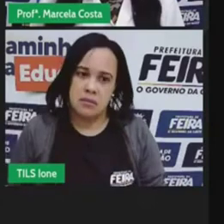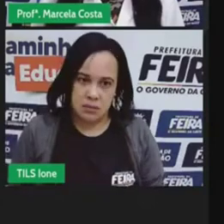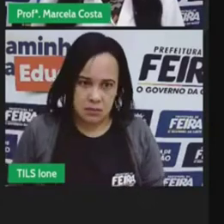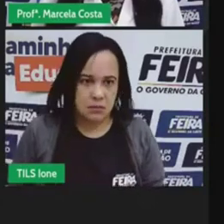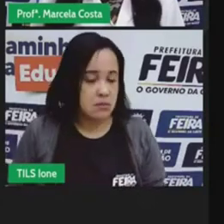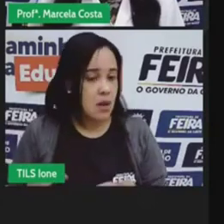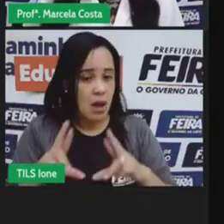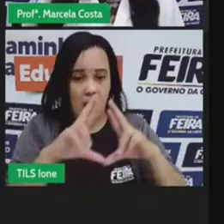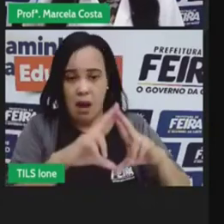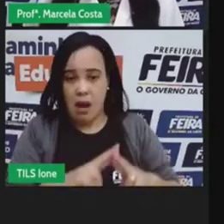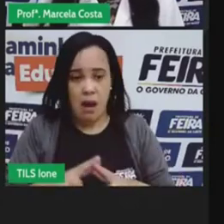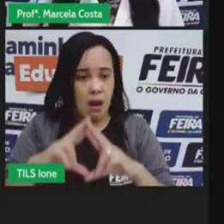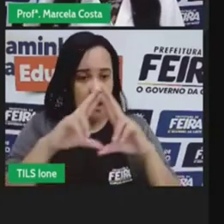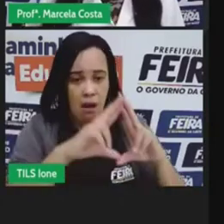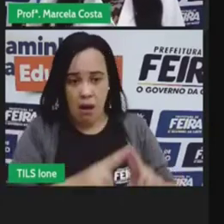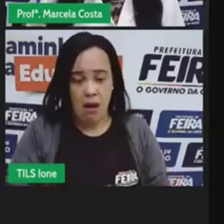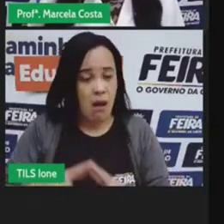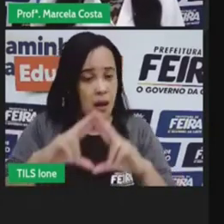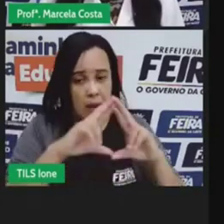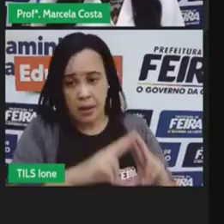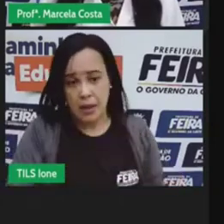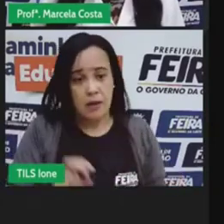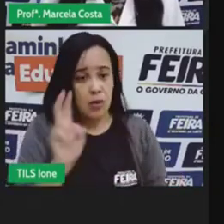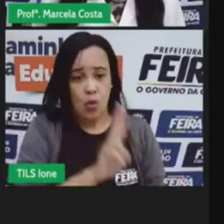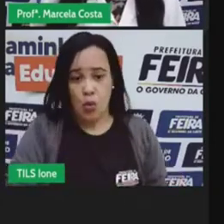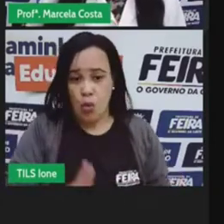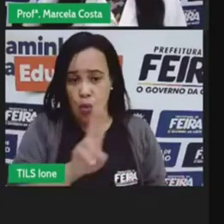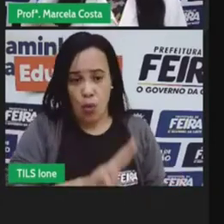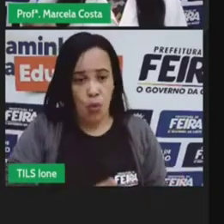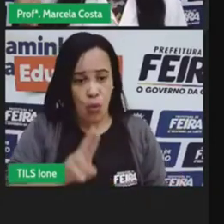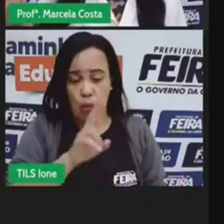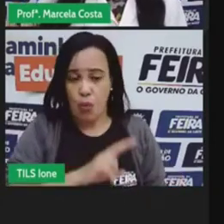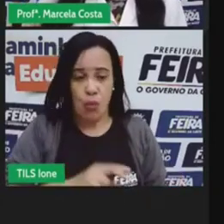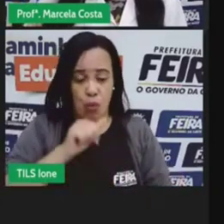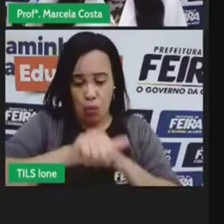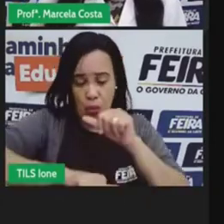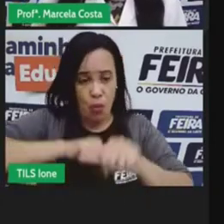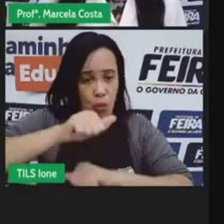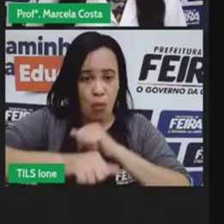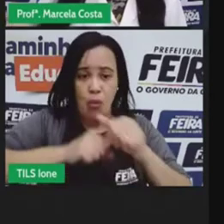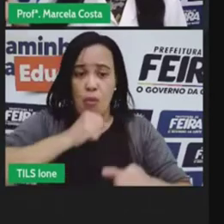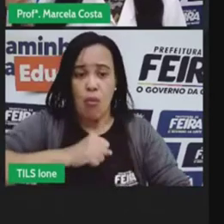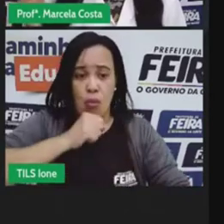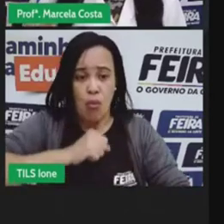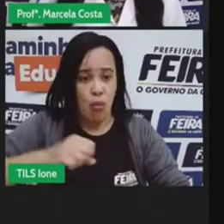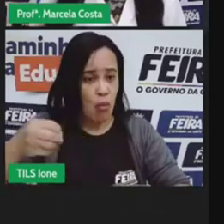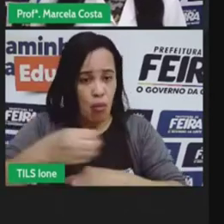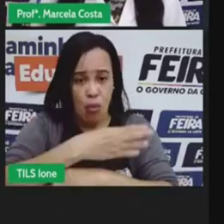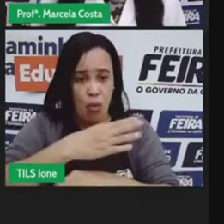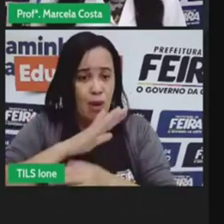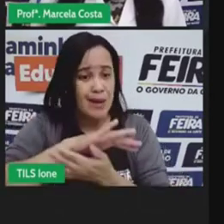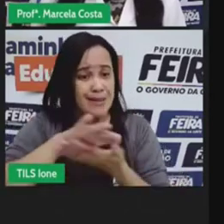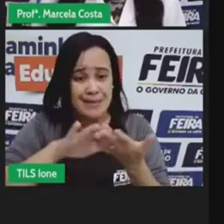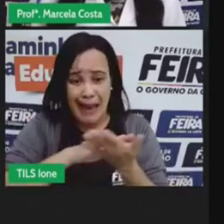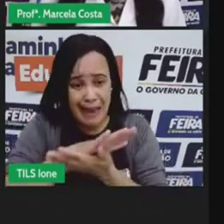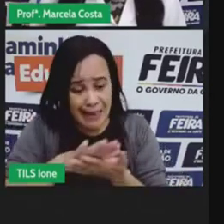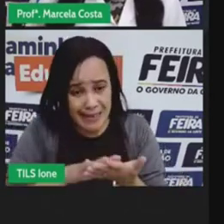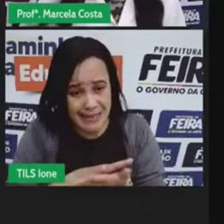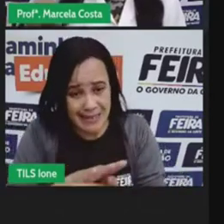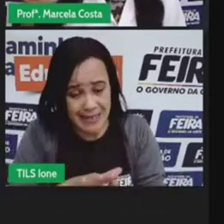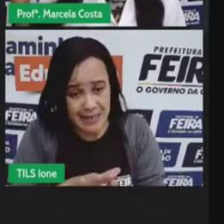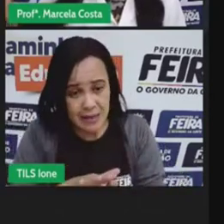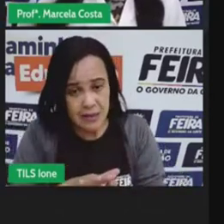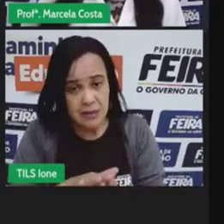reciclagem ou por um reuso né uma reciclagem para ser transformado num outro produto